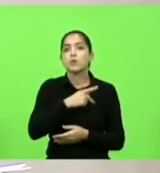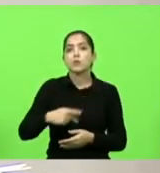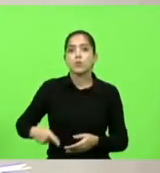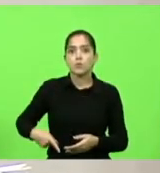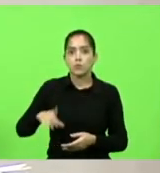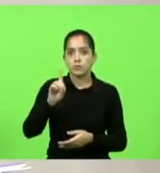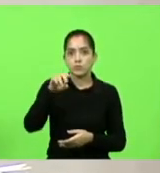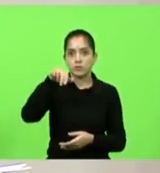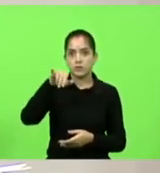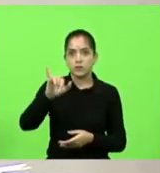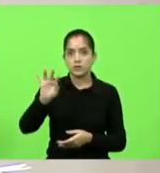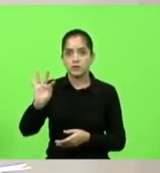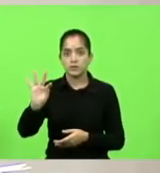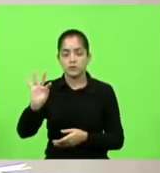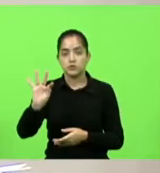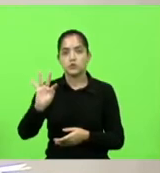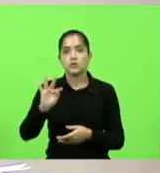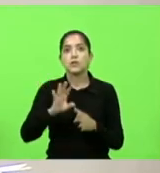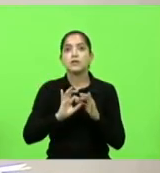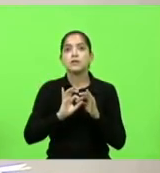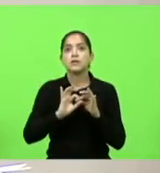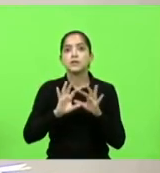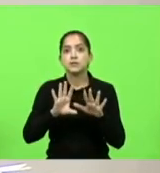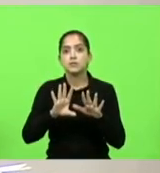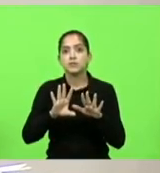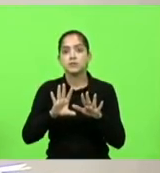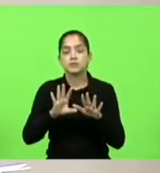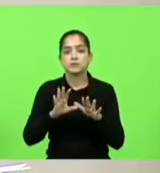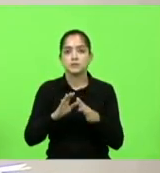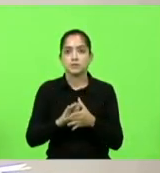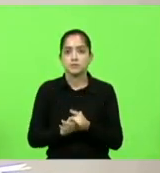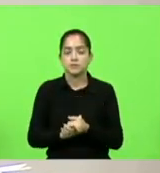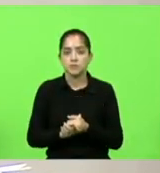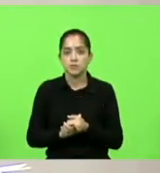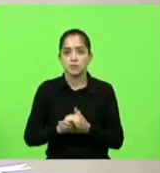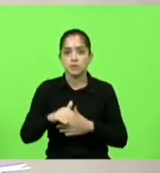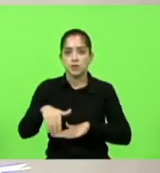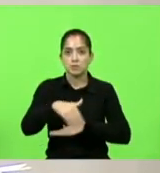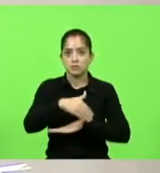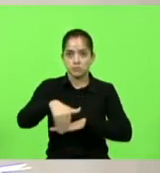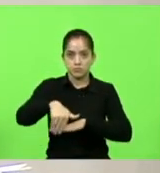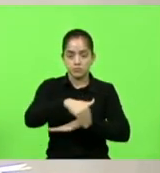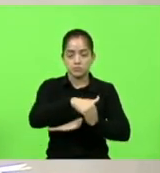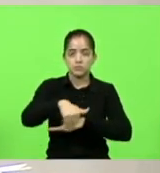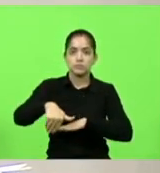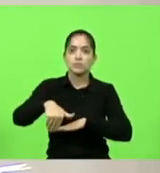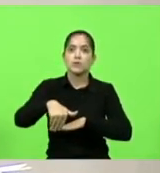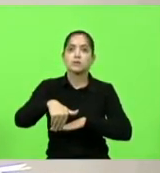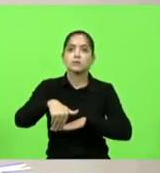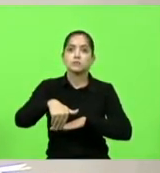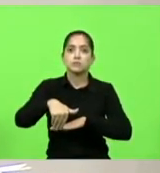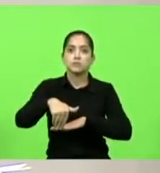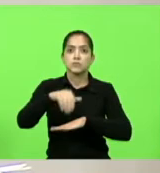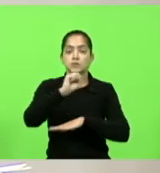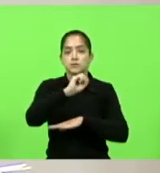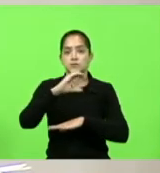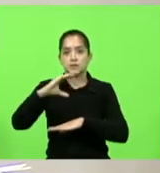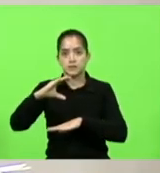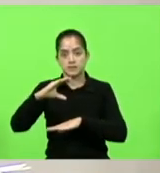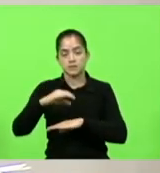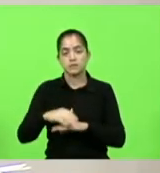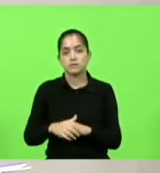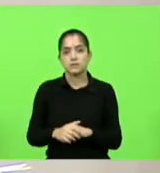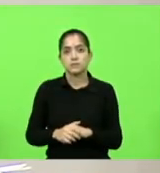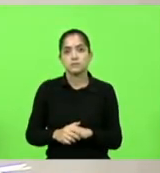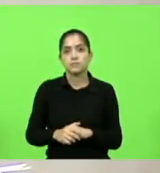liberação das margens de domínio ao longo das rodovias catarinenses,